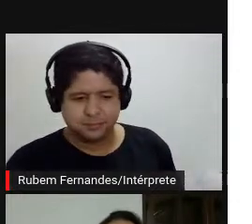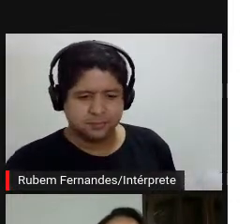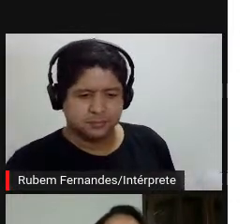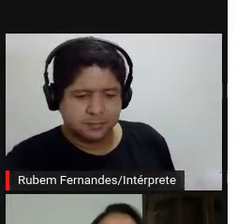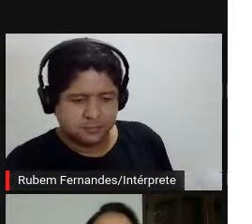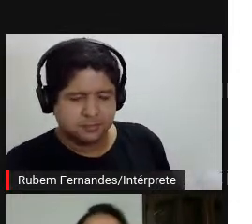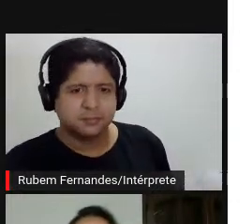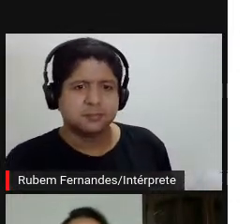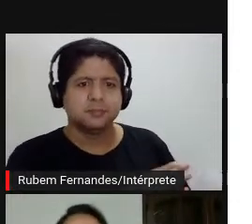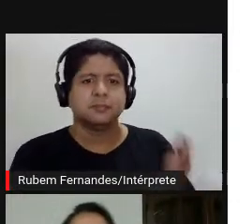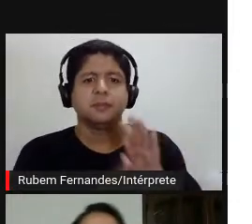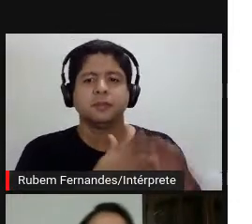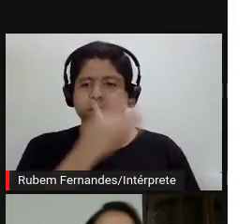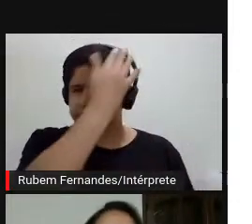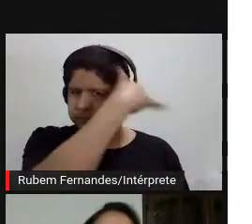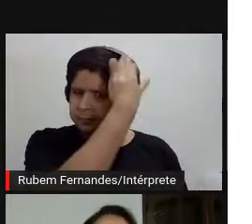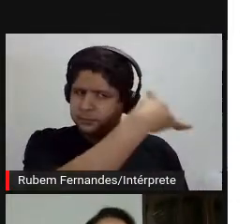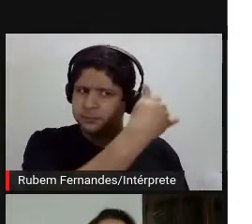por questões, por exemplo,